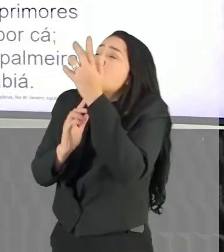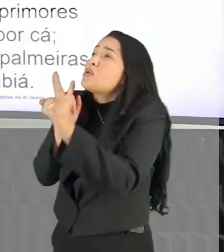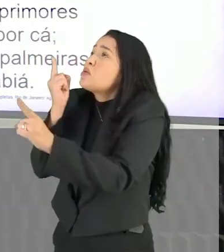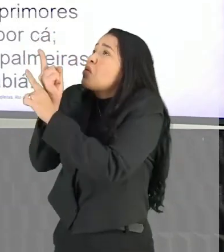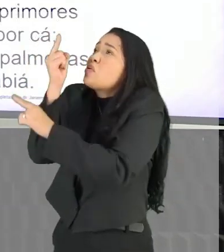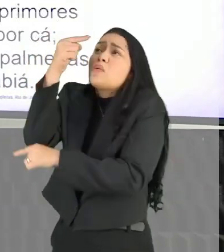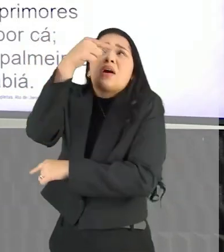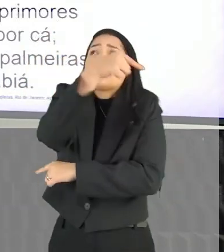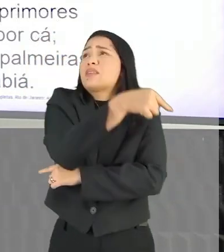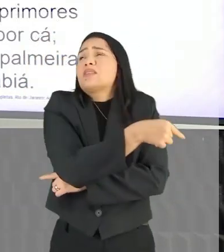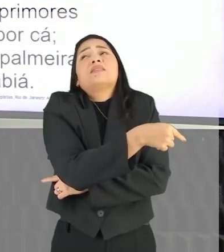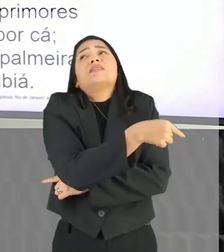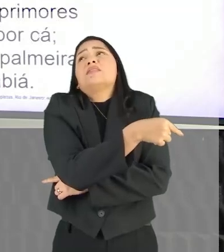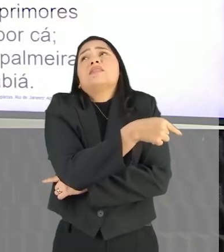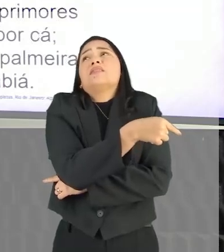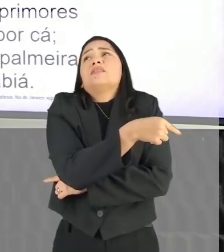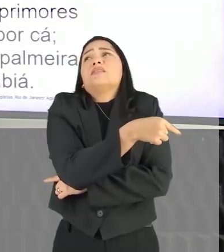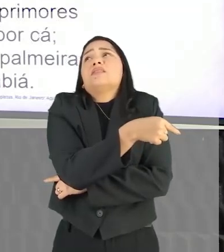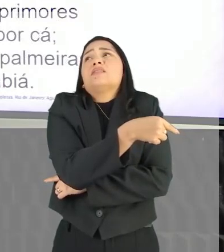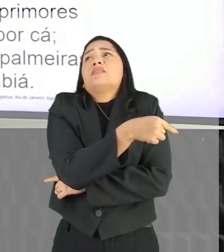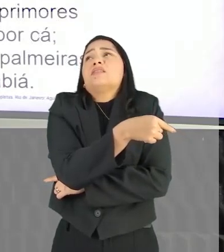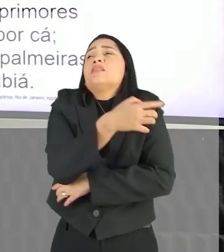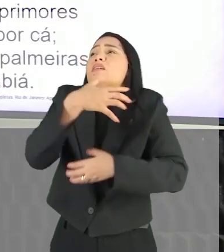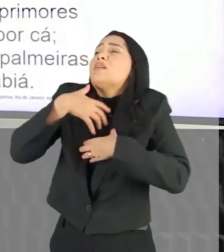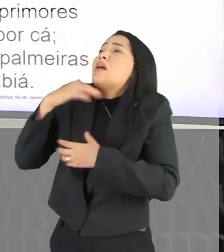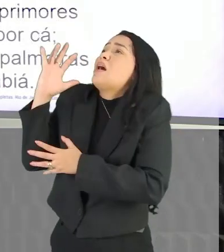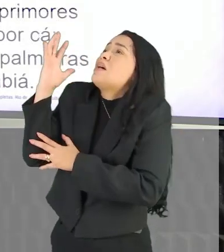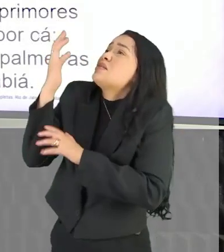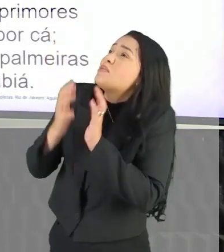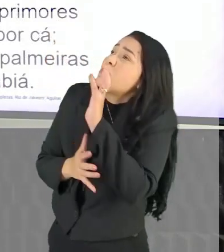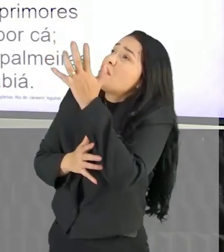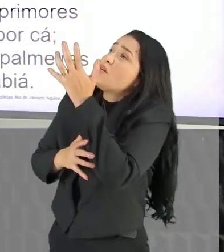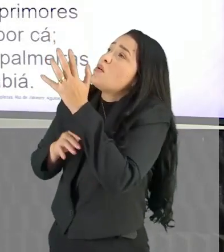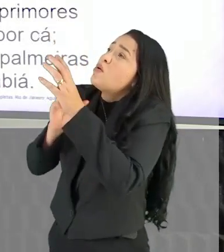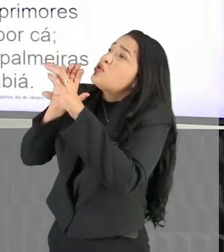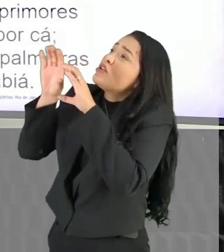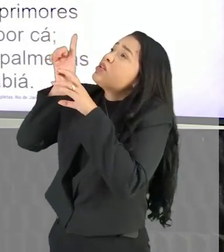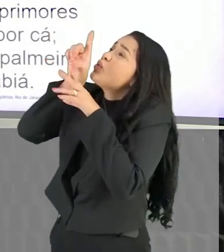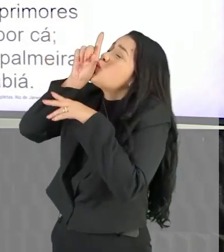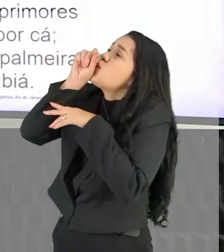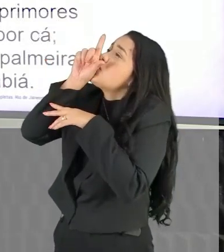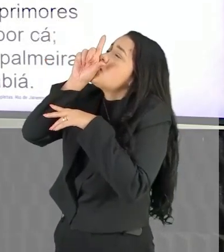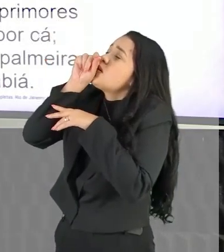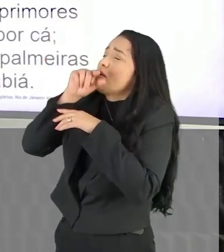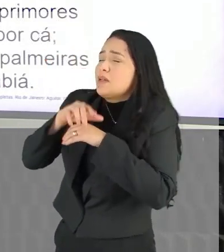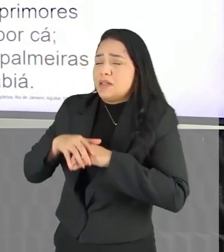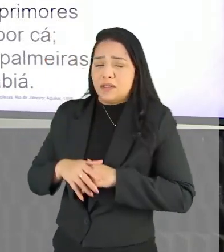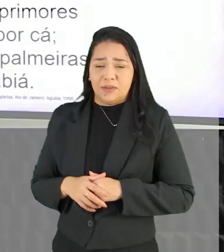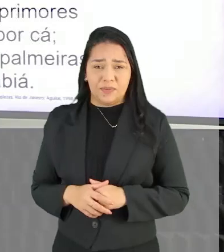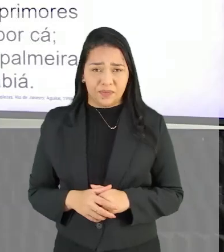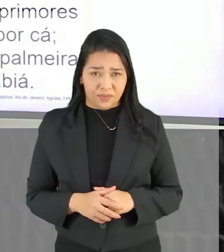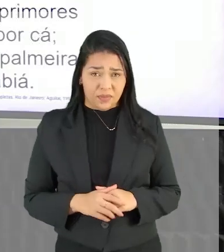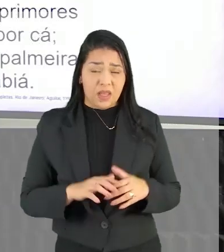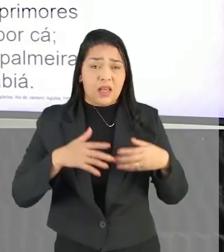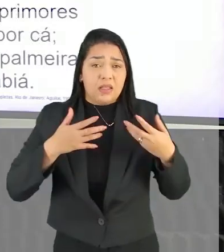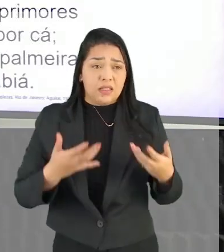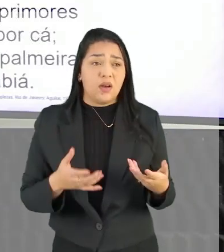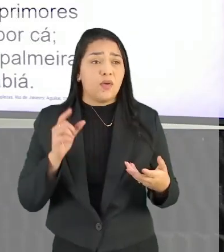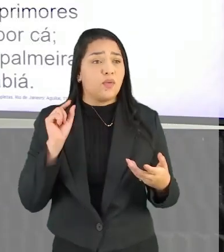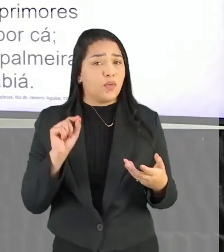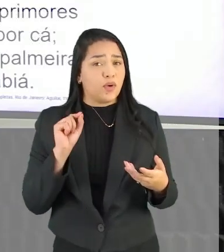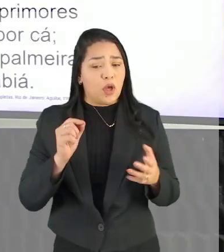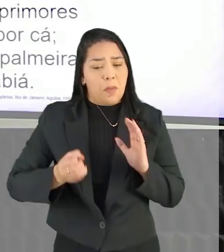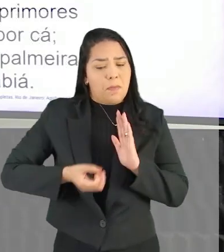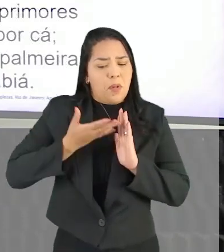encontro por cá, Sem que dar a vista às palmeiras, onde canta o sabiá. Então, é um